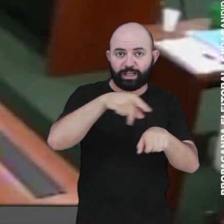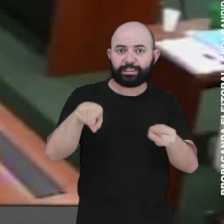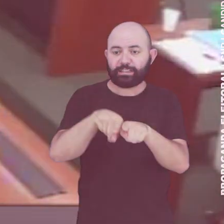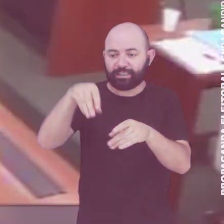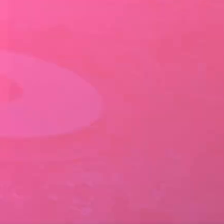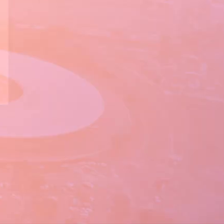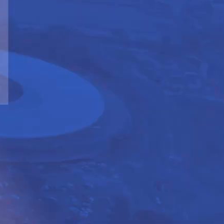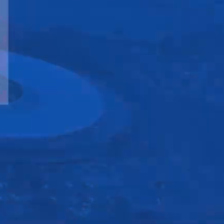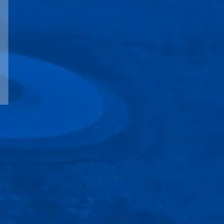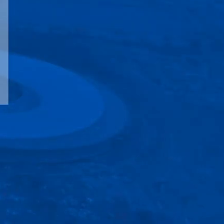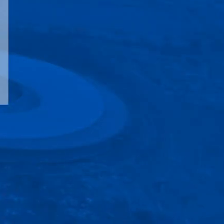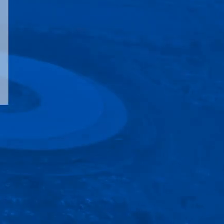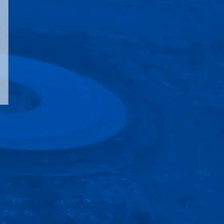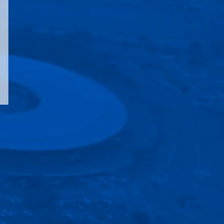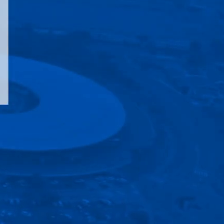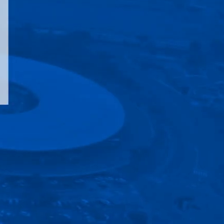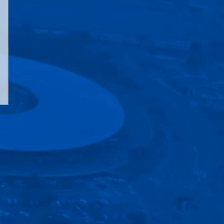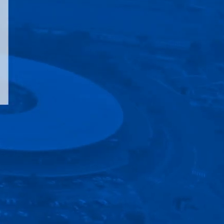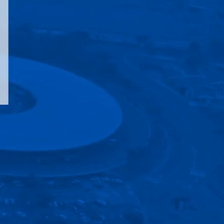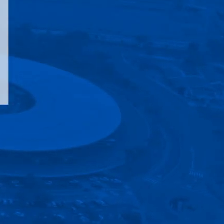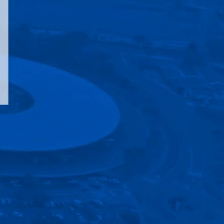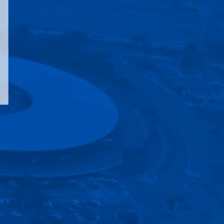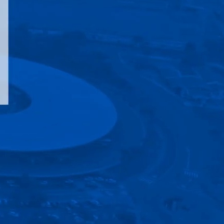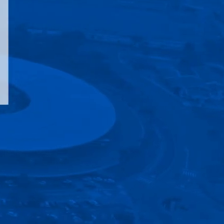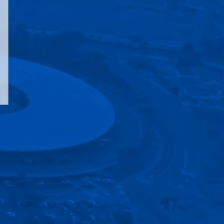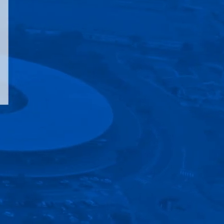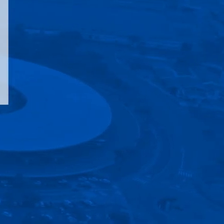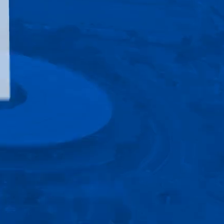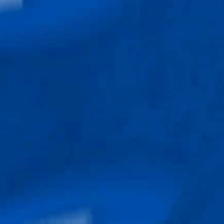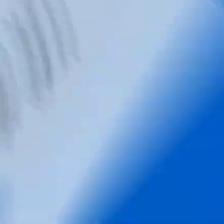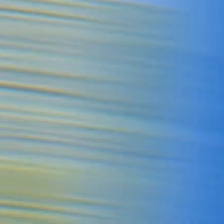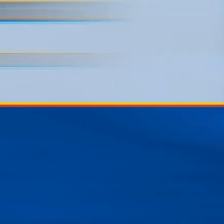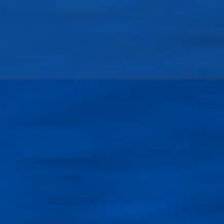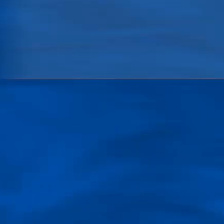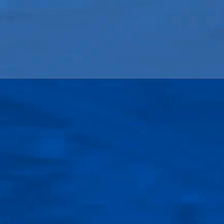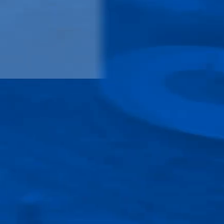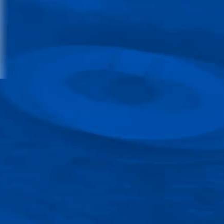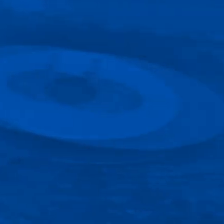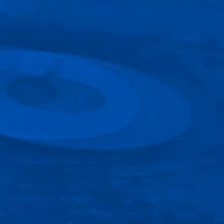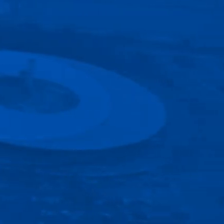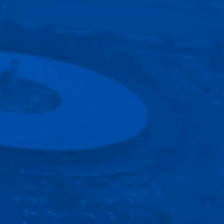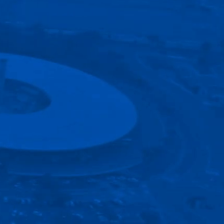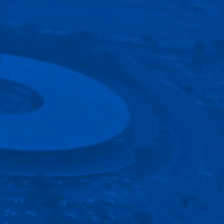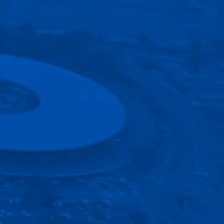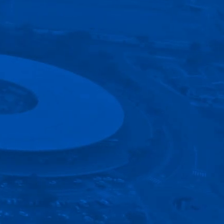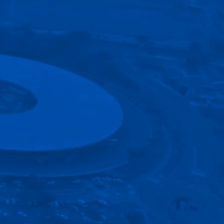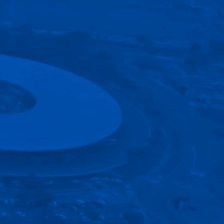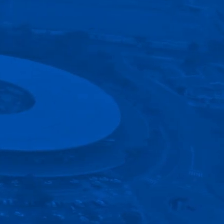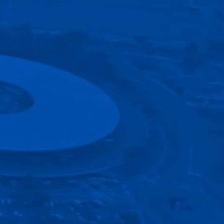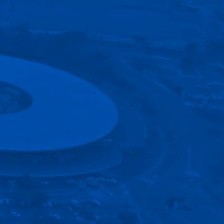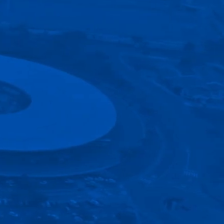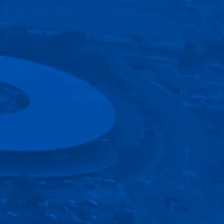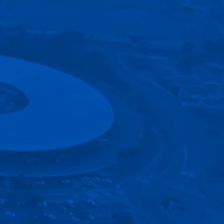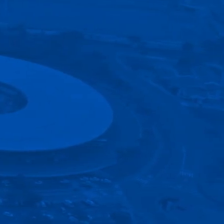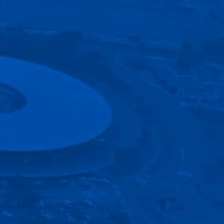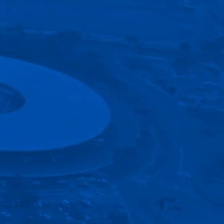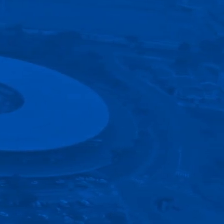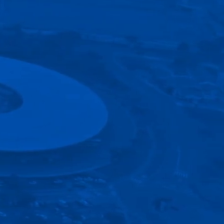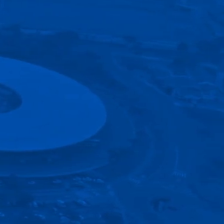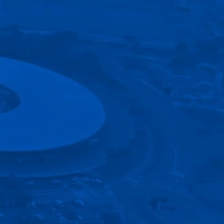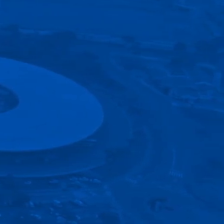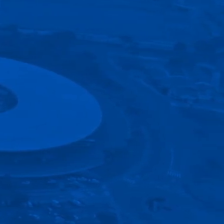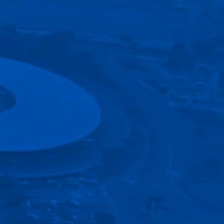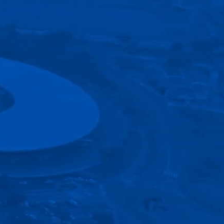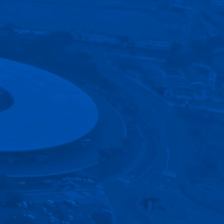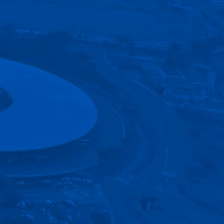nosso país, dentro da educação principalmente, é algo muito preocupante, porque vem sendo colocado de